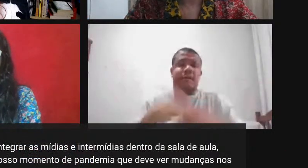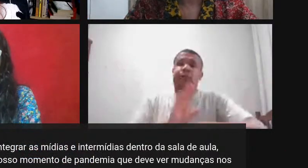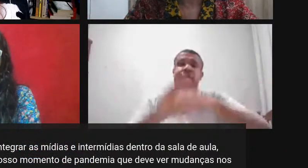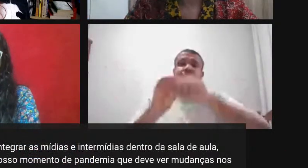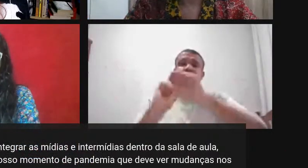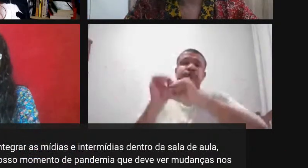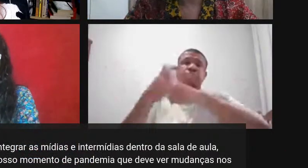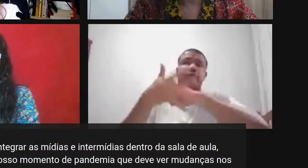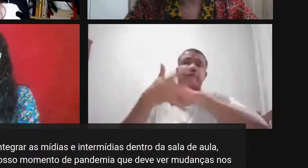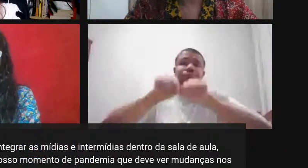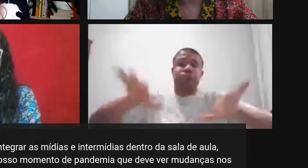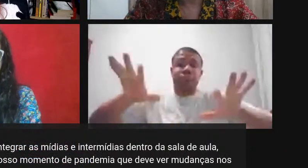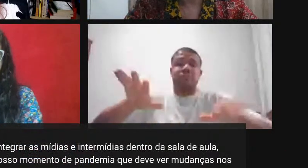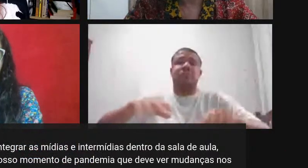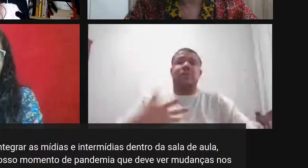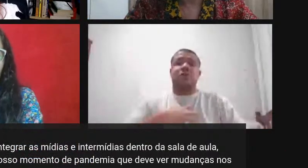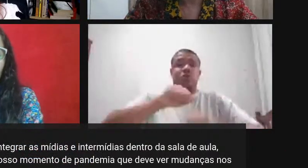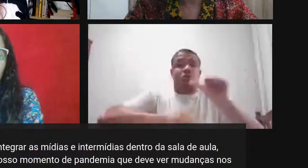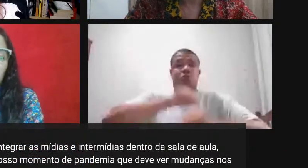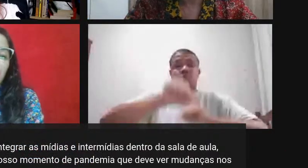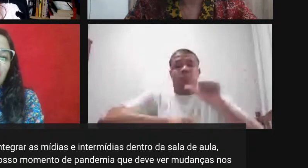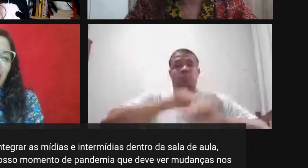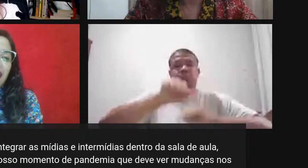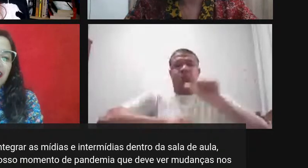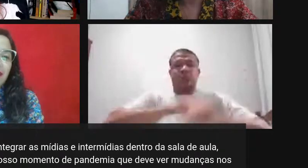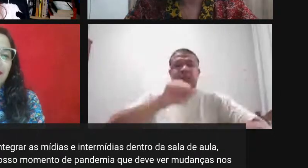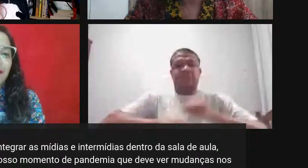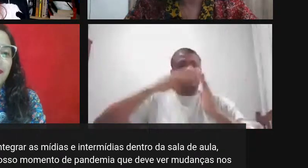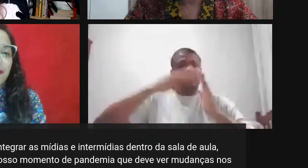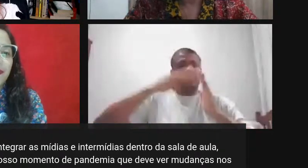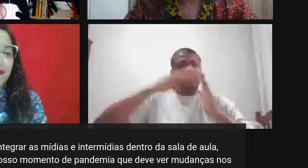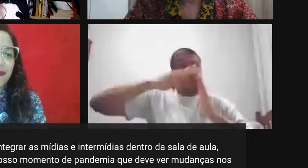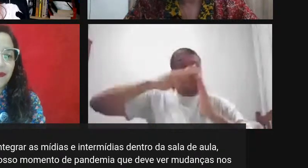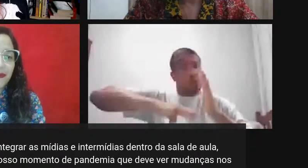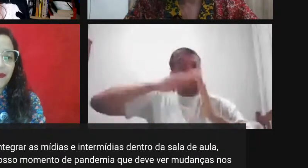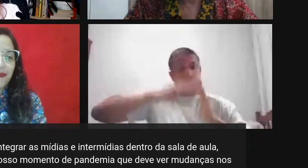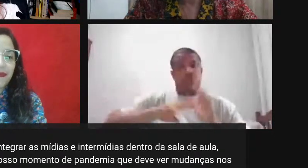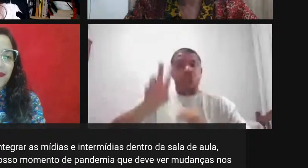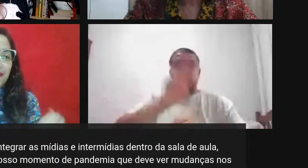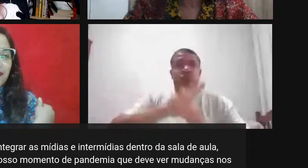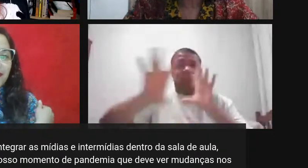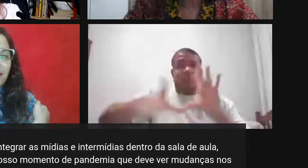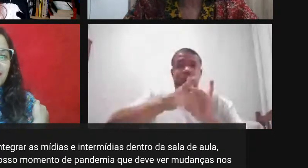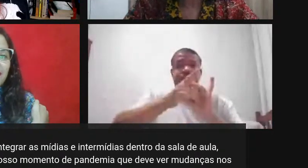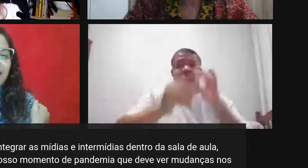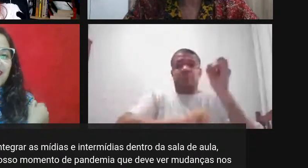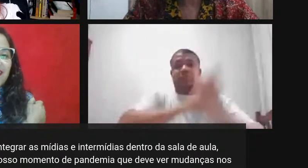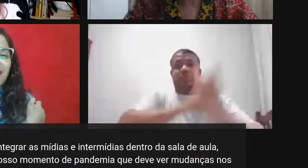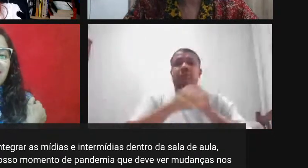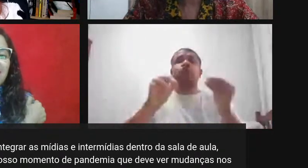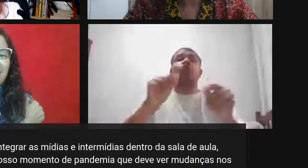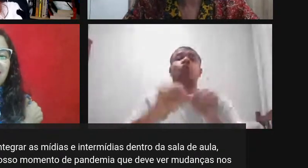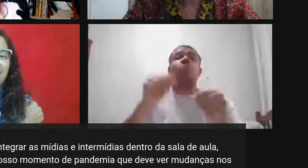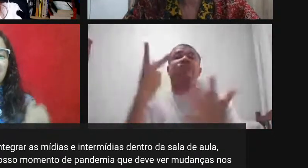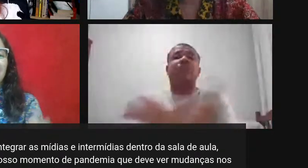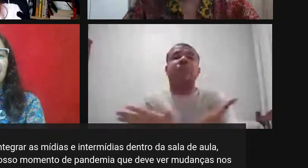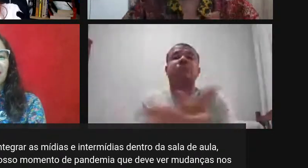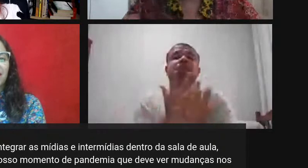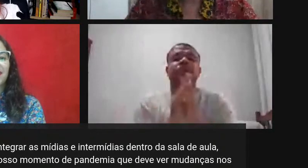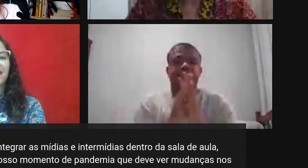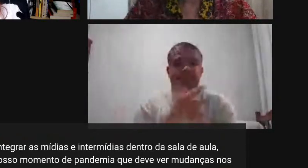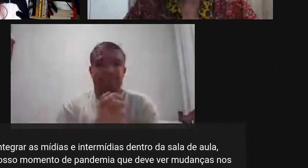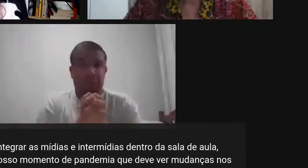haver mudanças nos protocolos e mais usos de meios digitais nossa é isso né